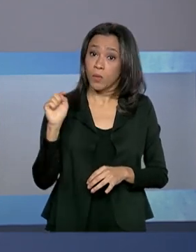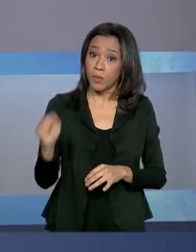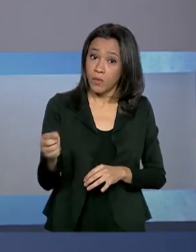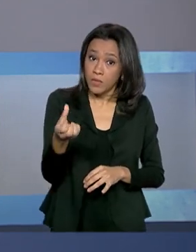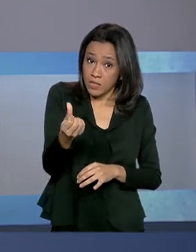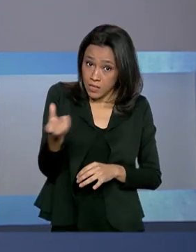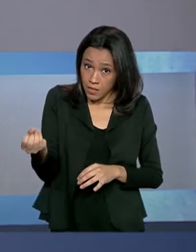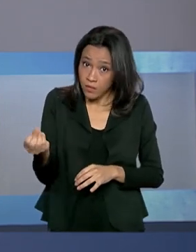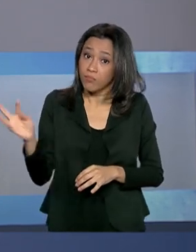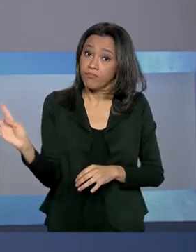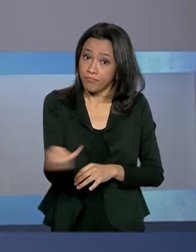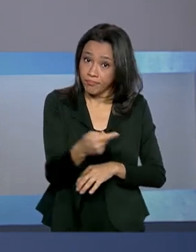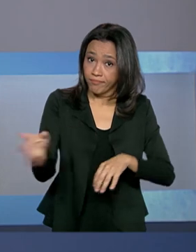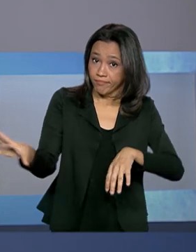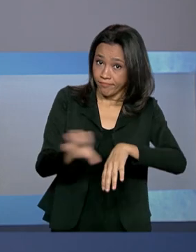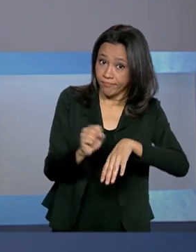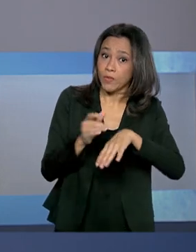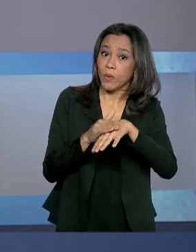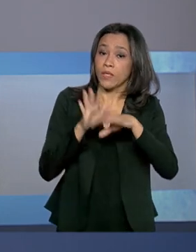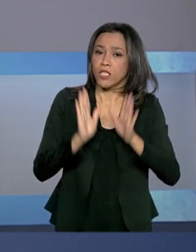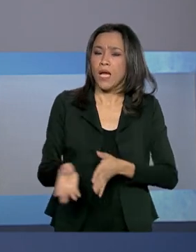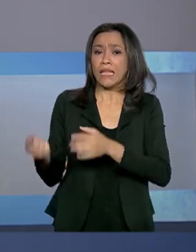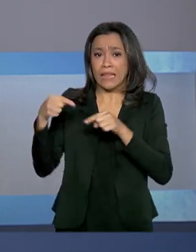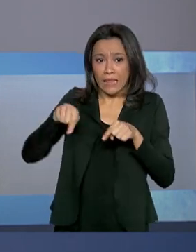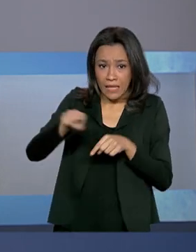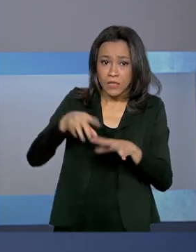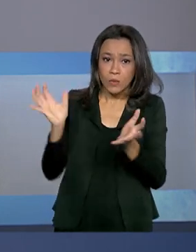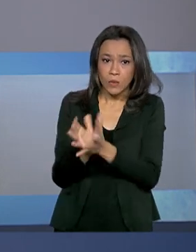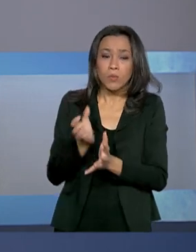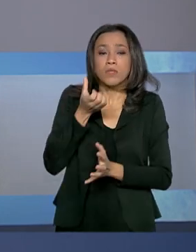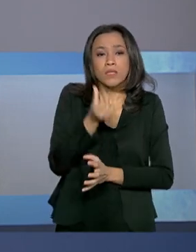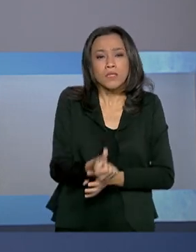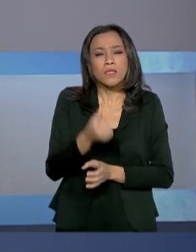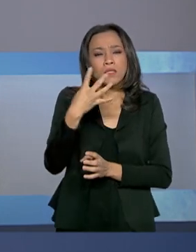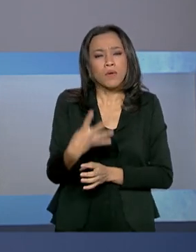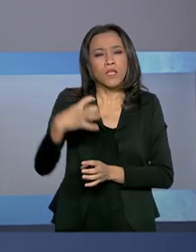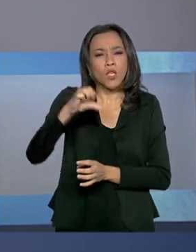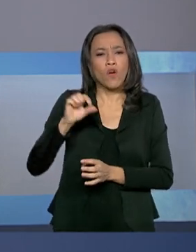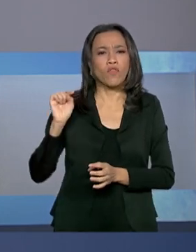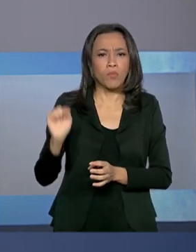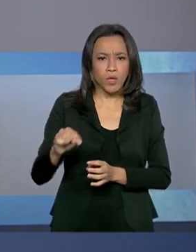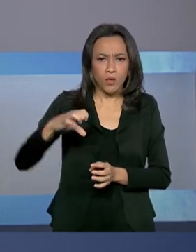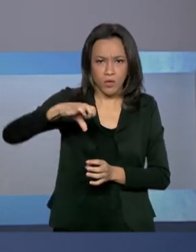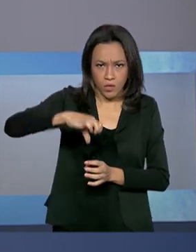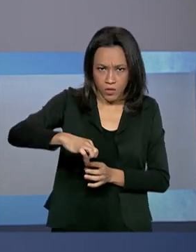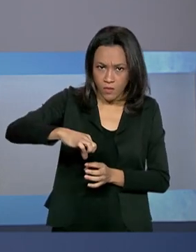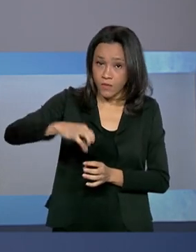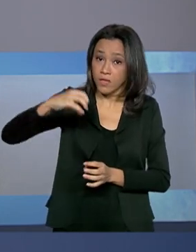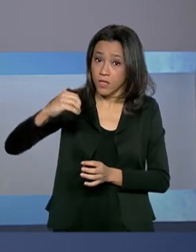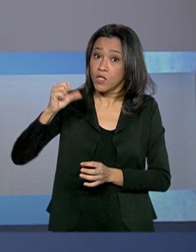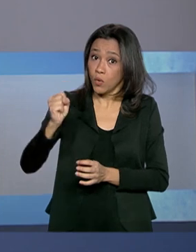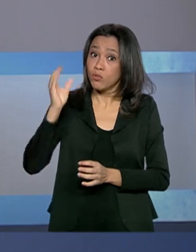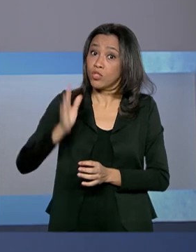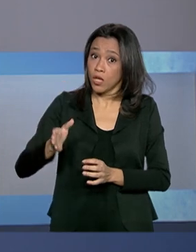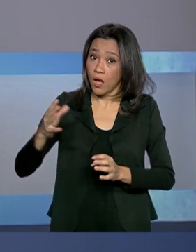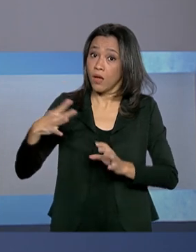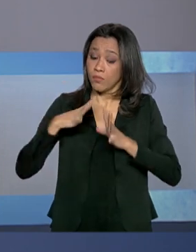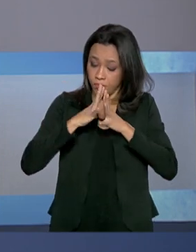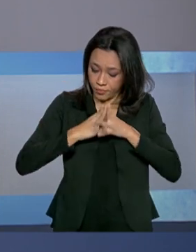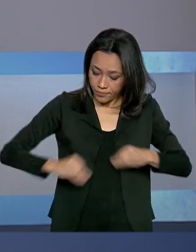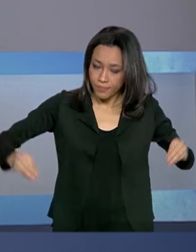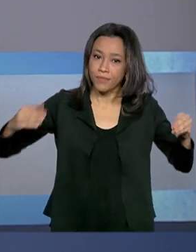foram confirmados. Desses, 649.908 já estão recuperados e 53